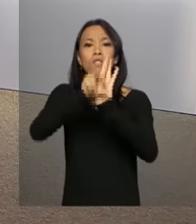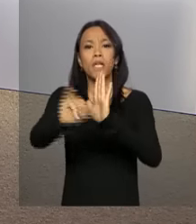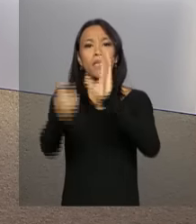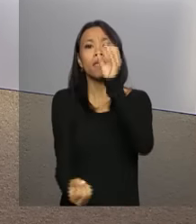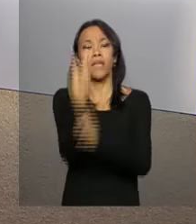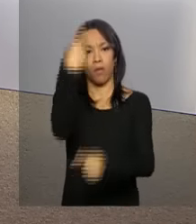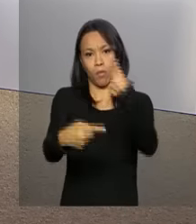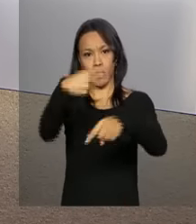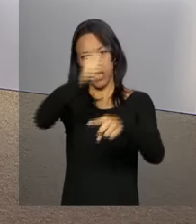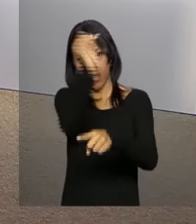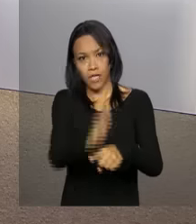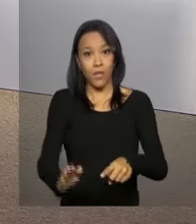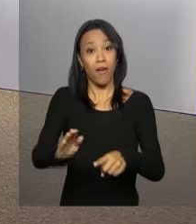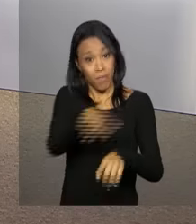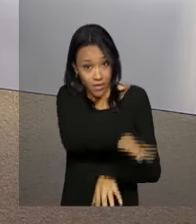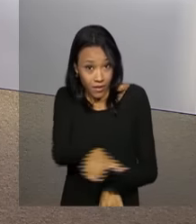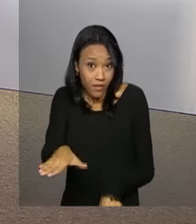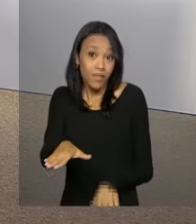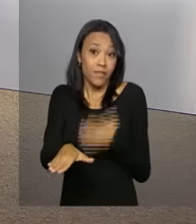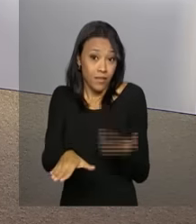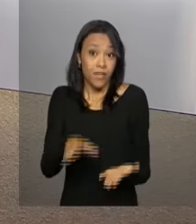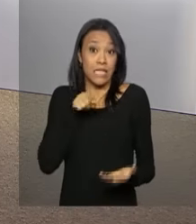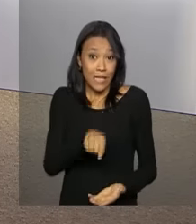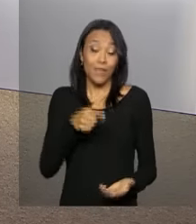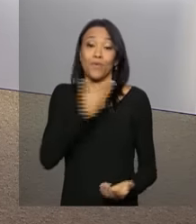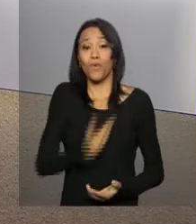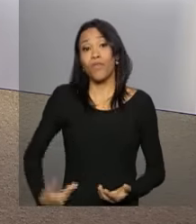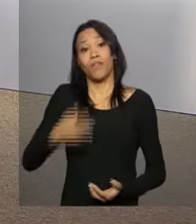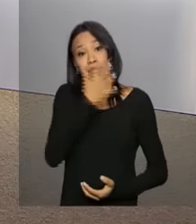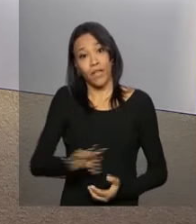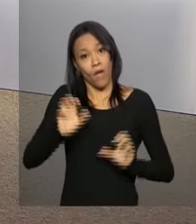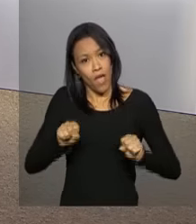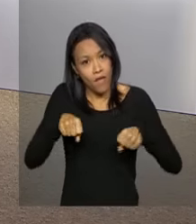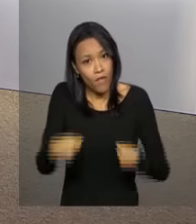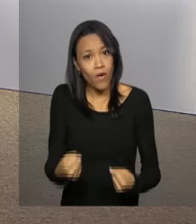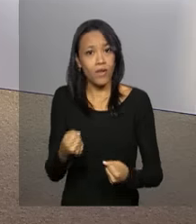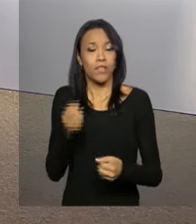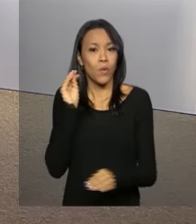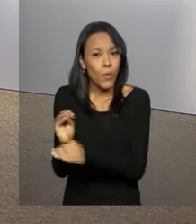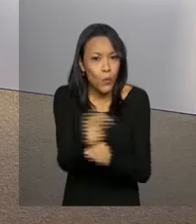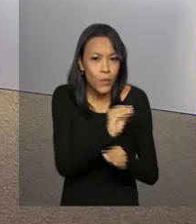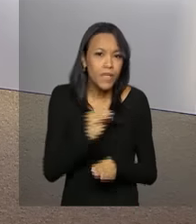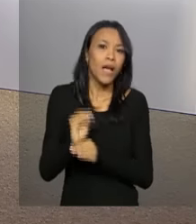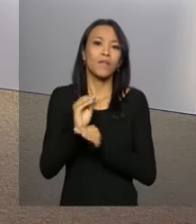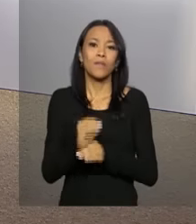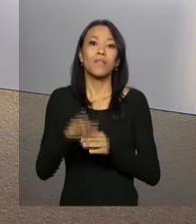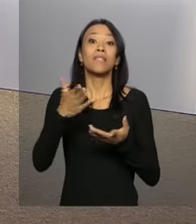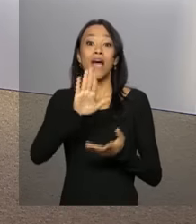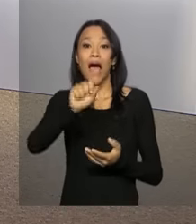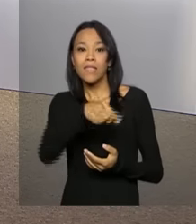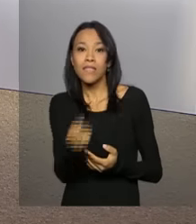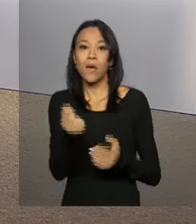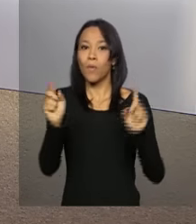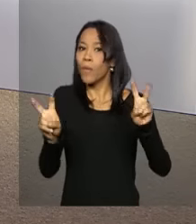política nacional para a primeira infância. Com isso, o governo federal reforça o caráter intersetorial da ação Brasil